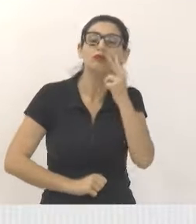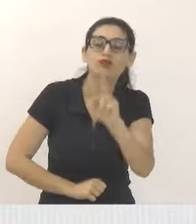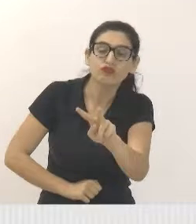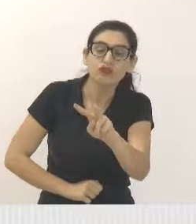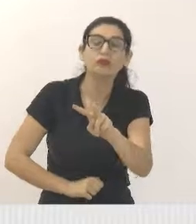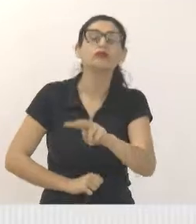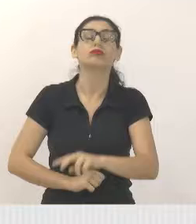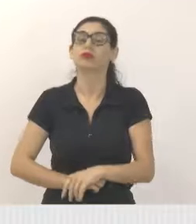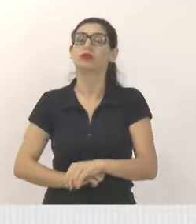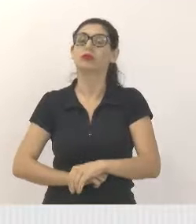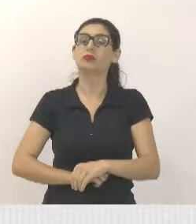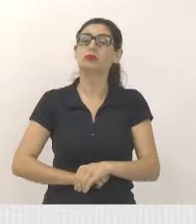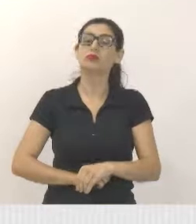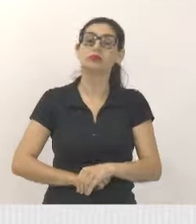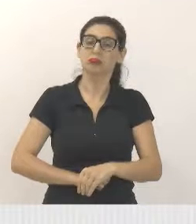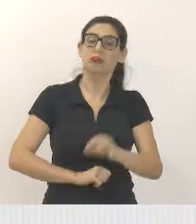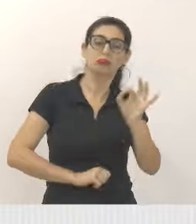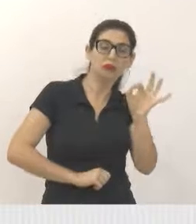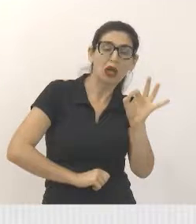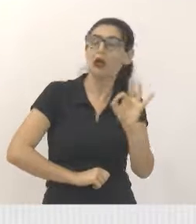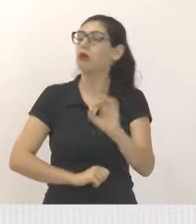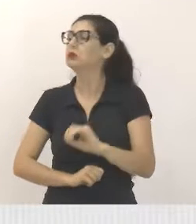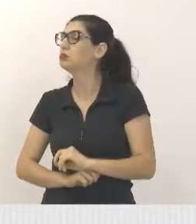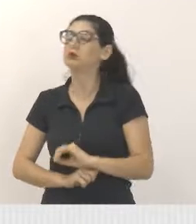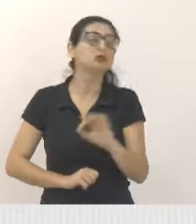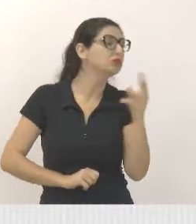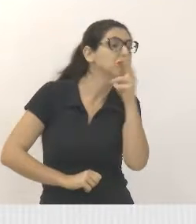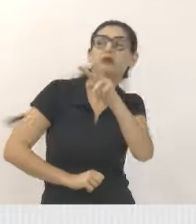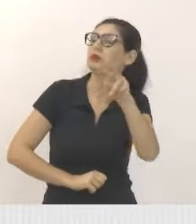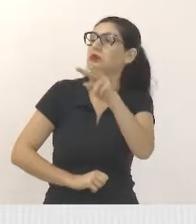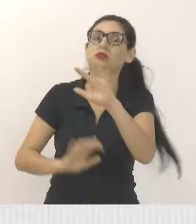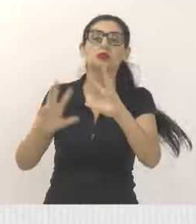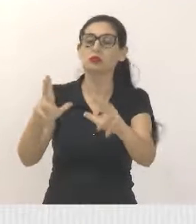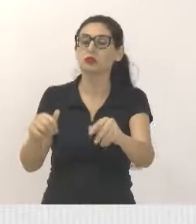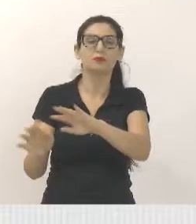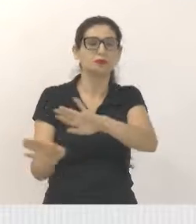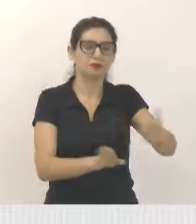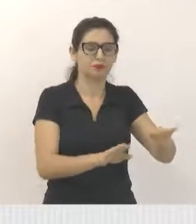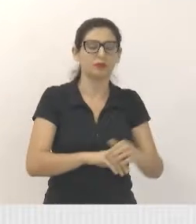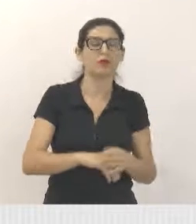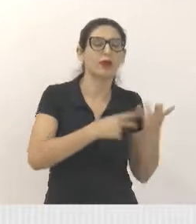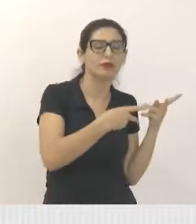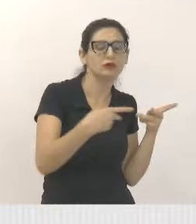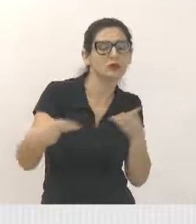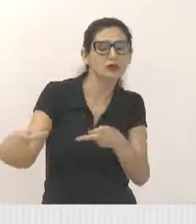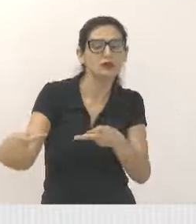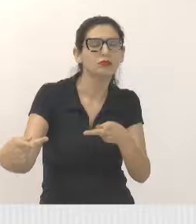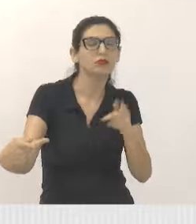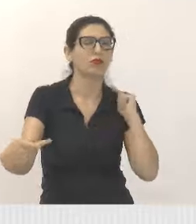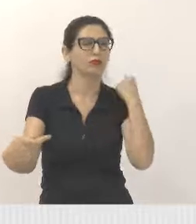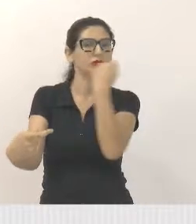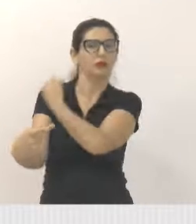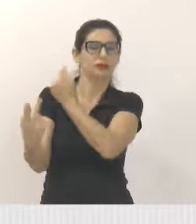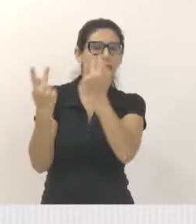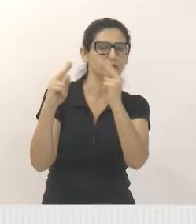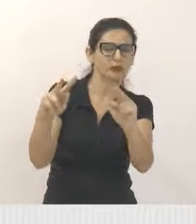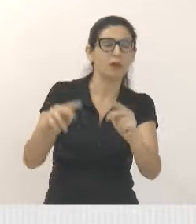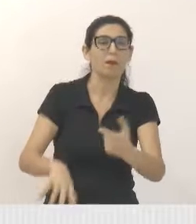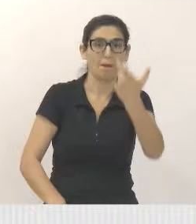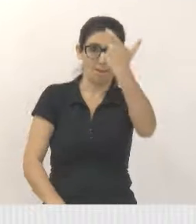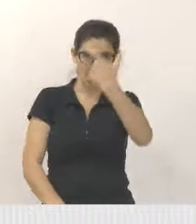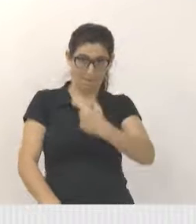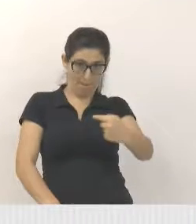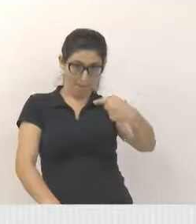E dentre uma das nossas visitas, nós vimos, e aí a sua vereadora,